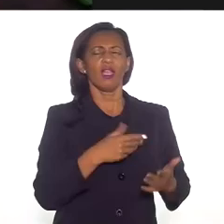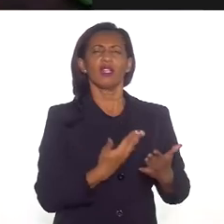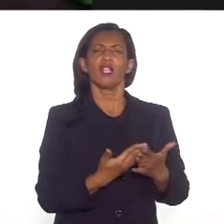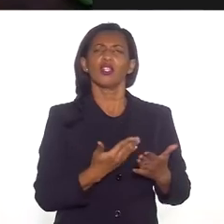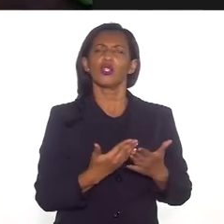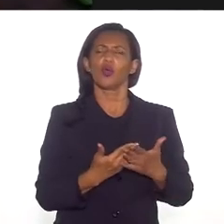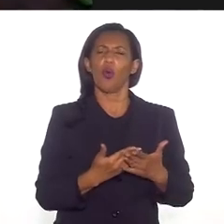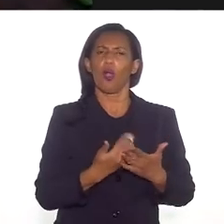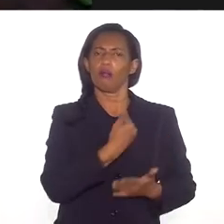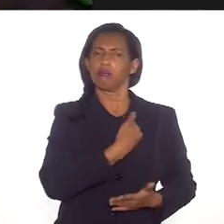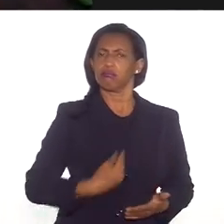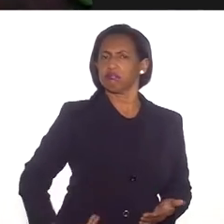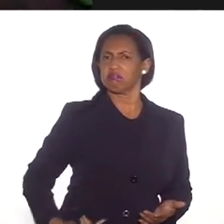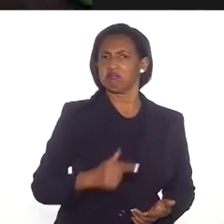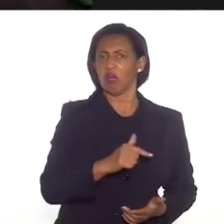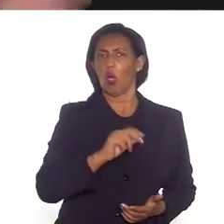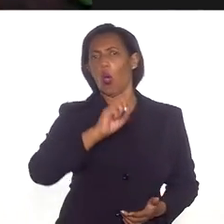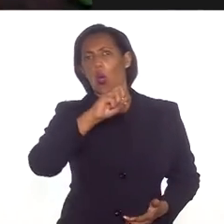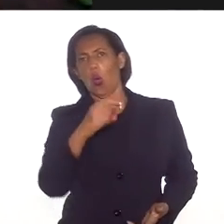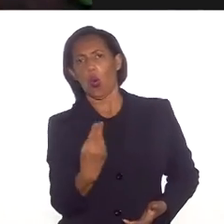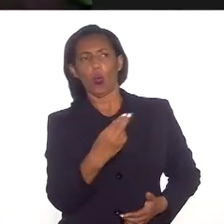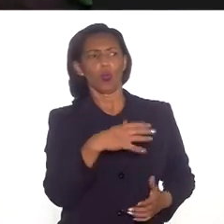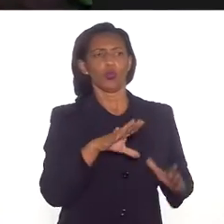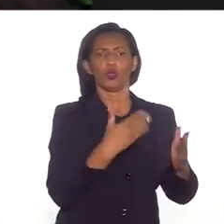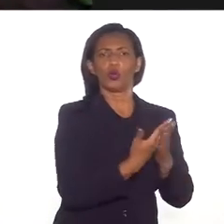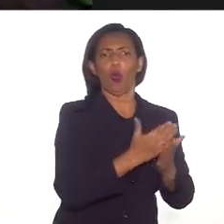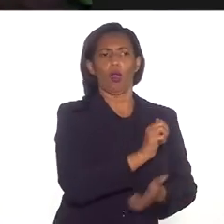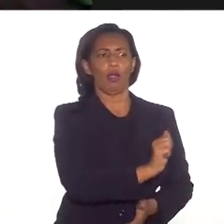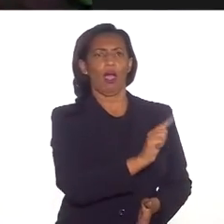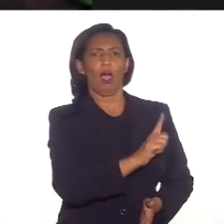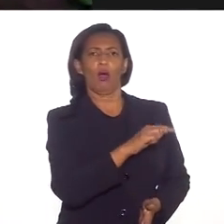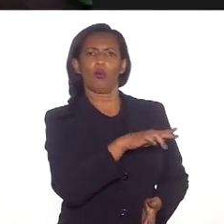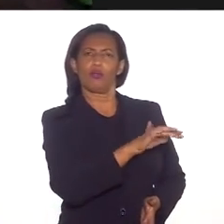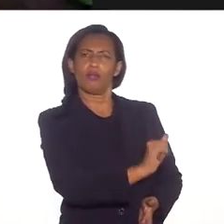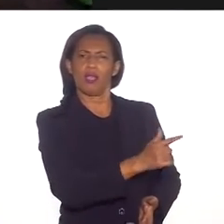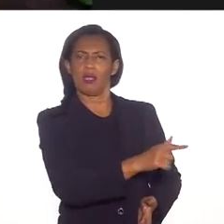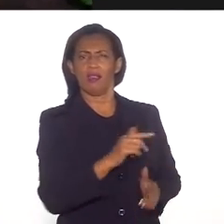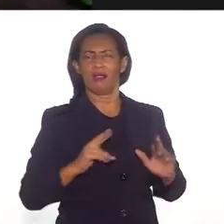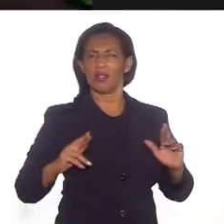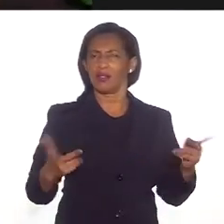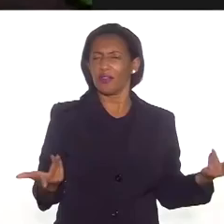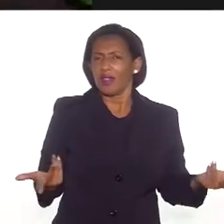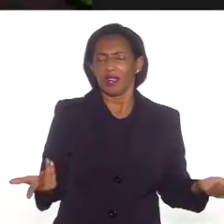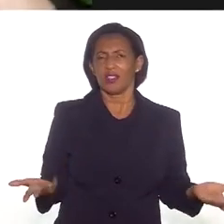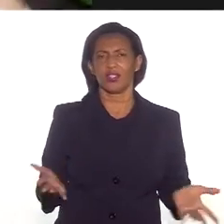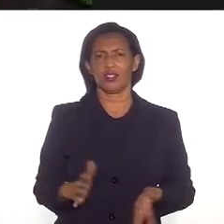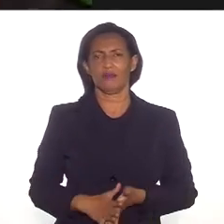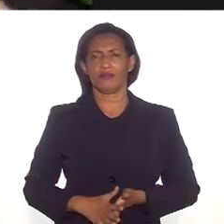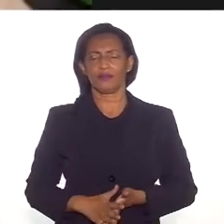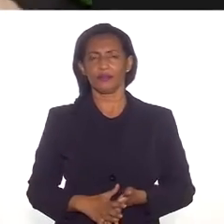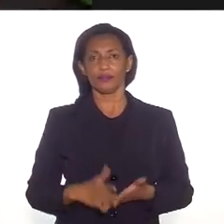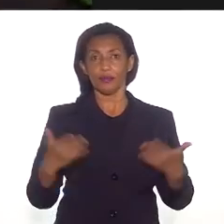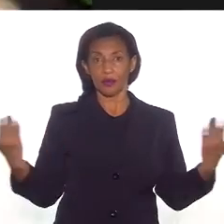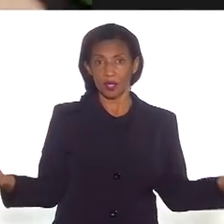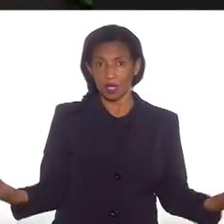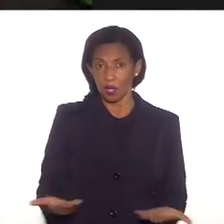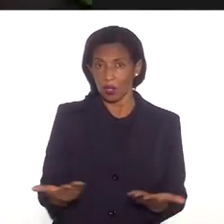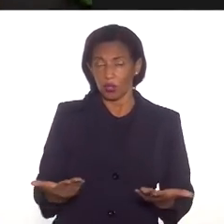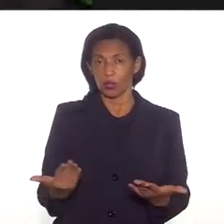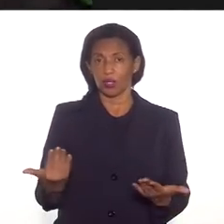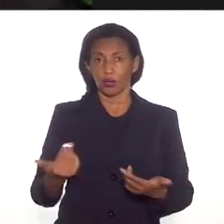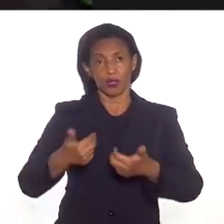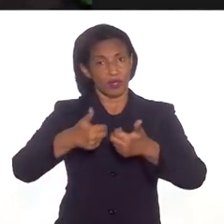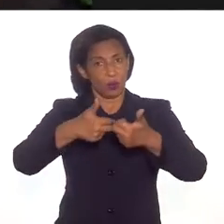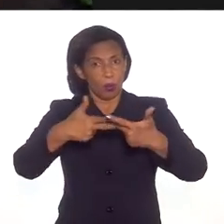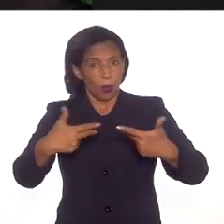era da escola pública ou quem era de uma escola de aldeia, por exemplo. Então, se foi, se tentou